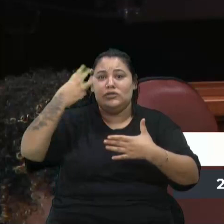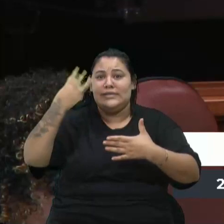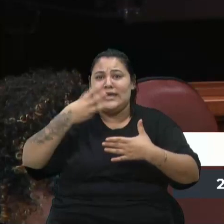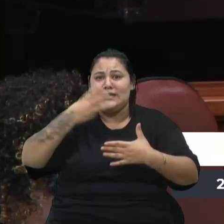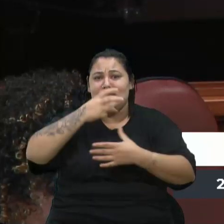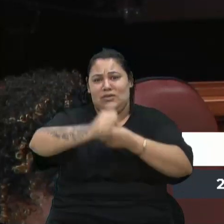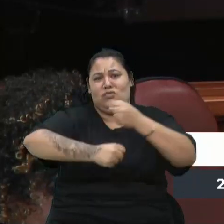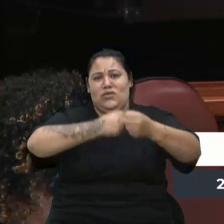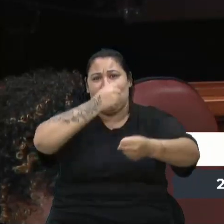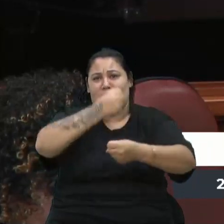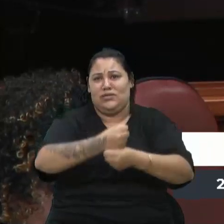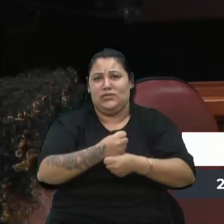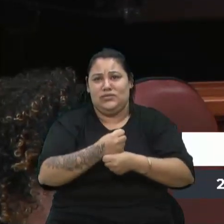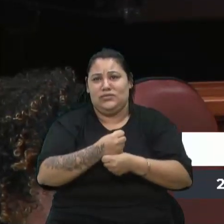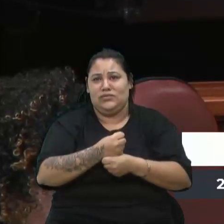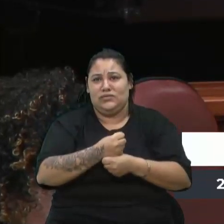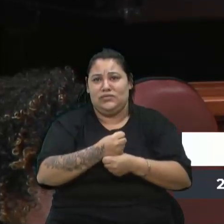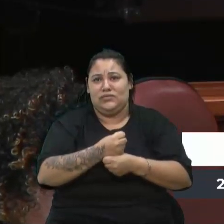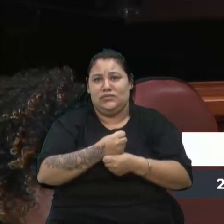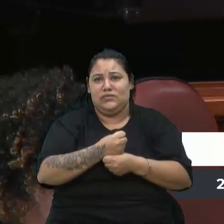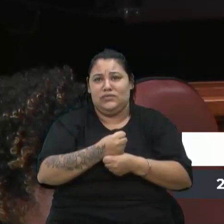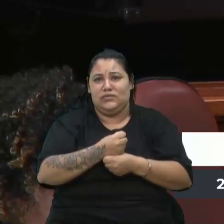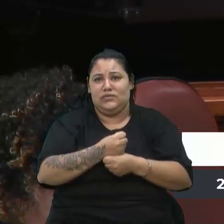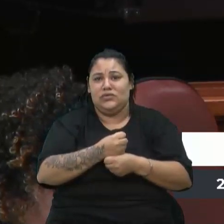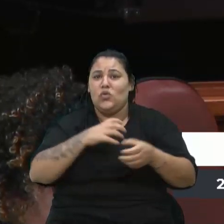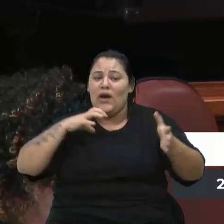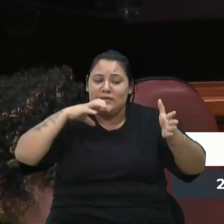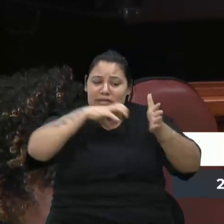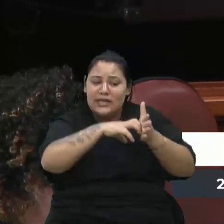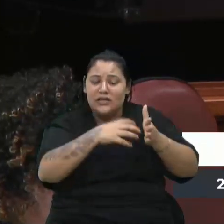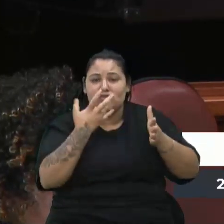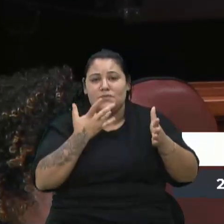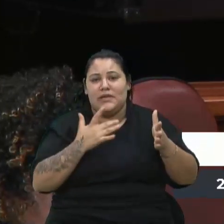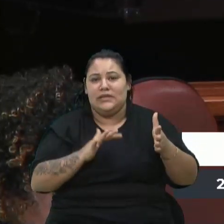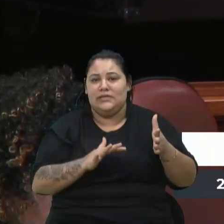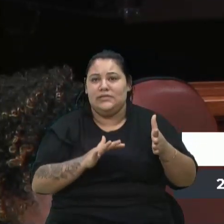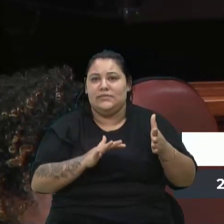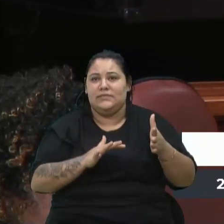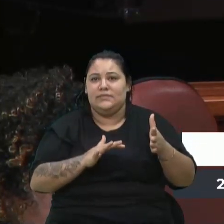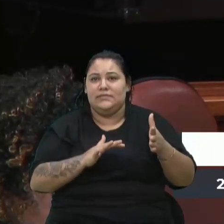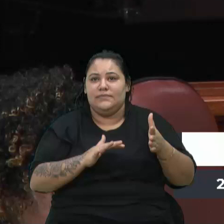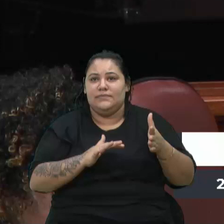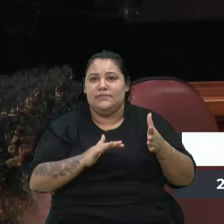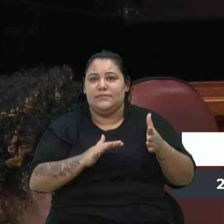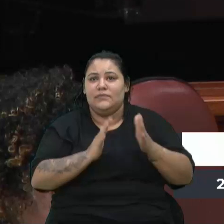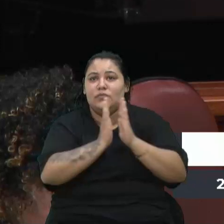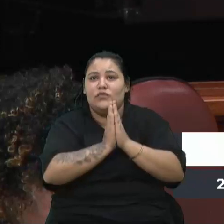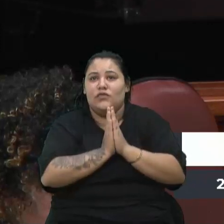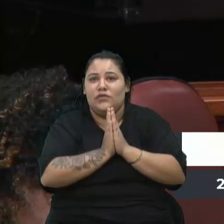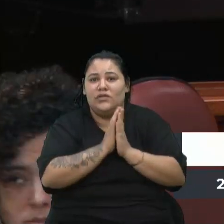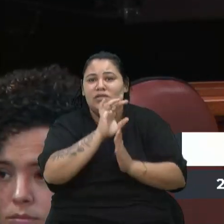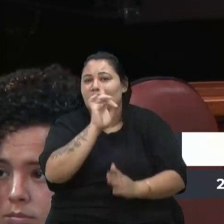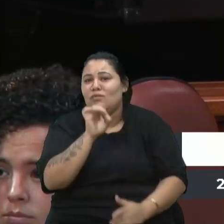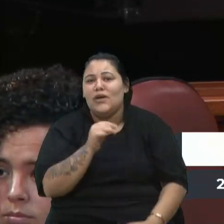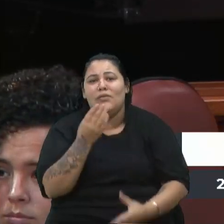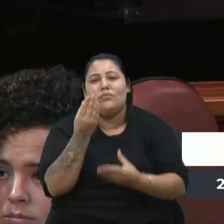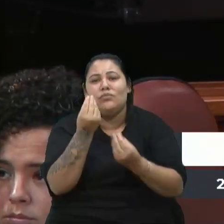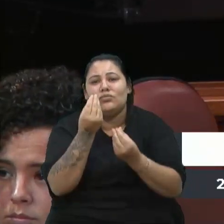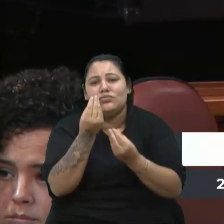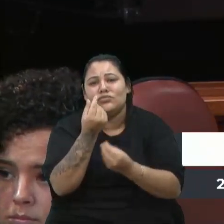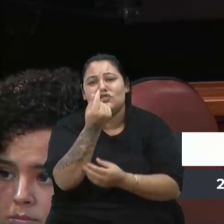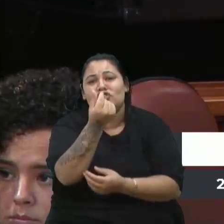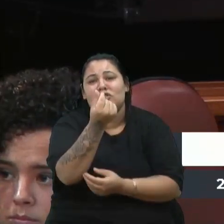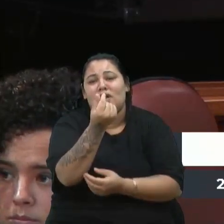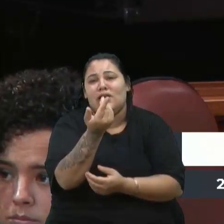ano, e num sinistro, num acidente com uma criança, gente. Não é rios de dinheiro. Nós